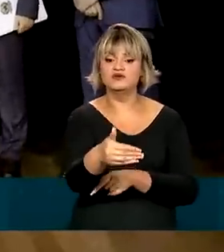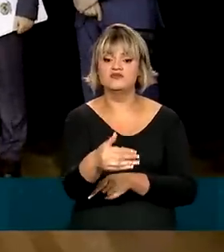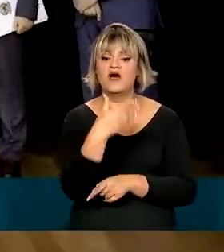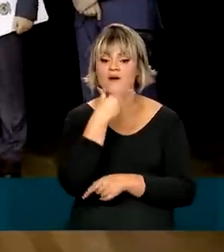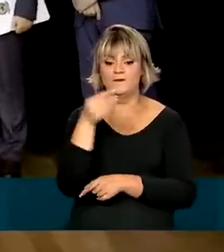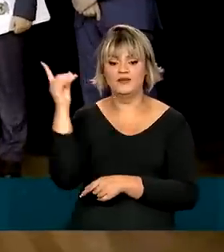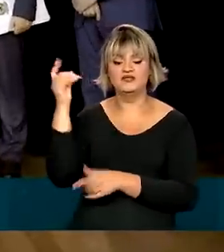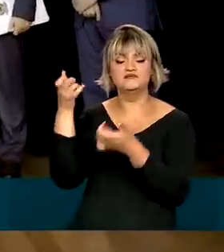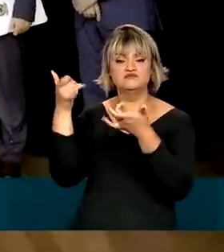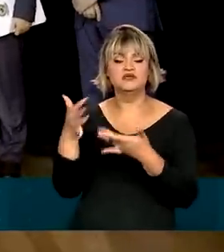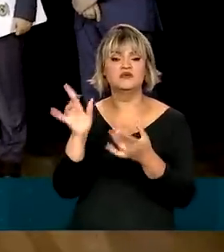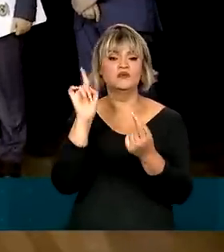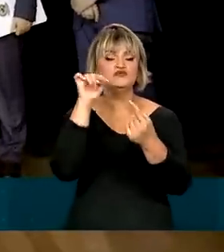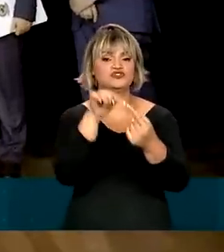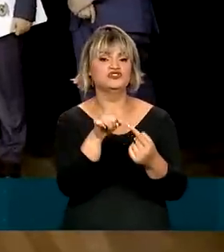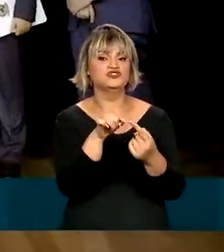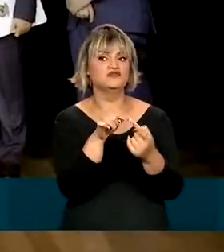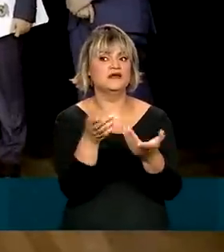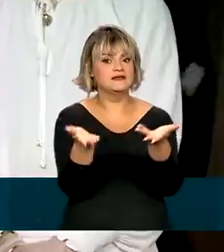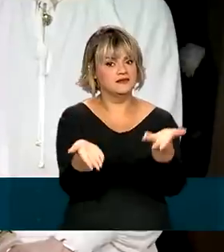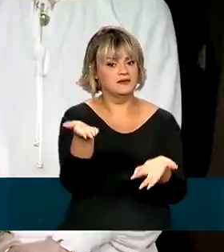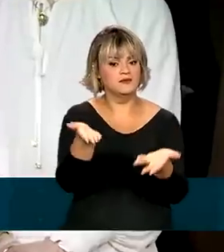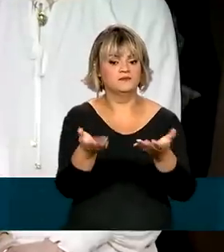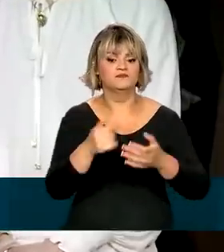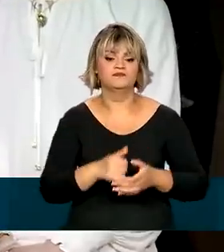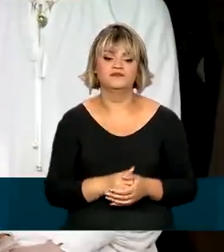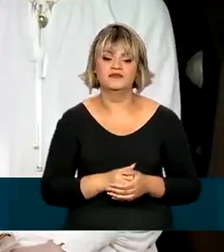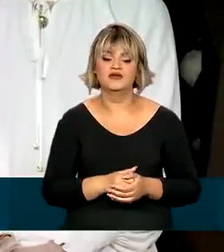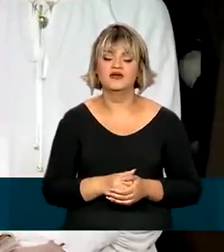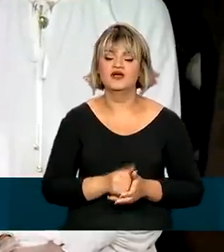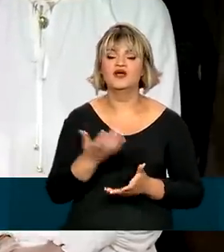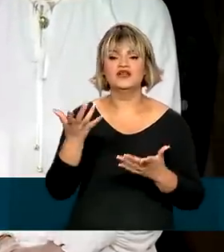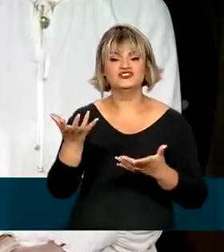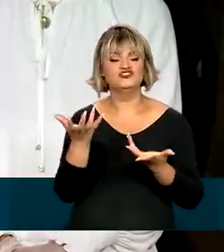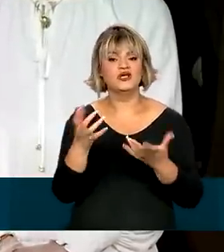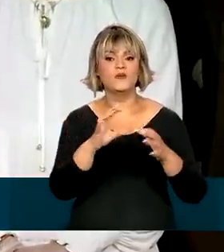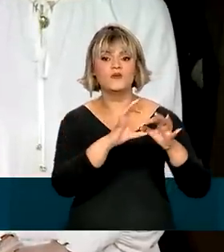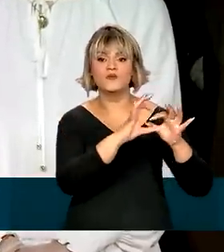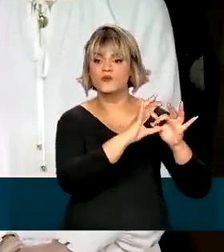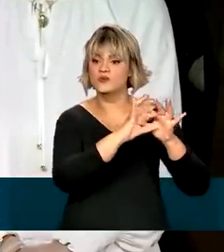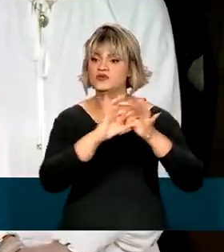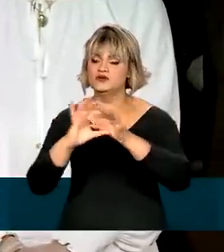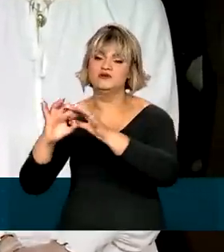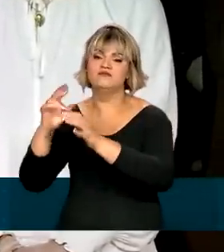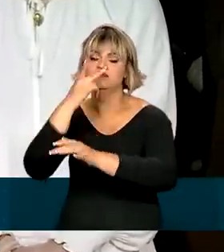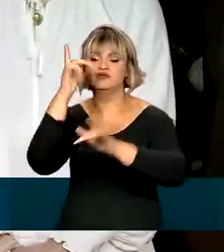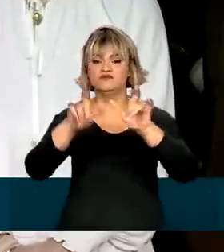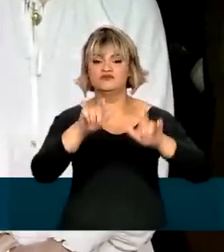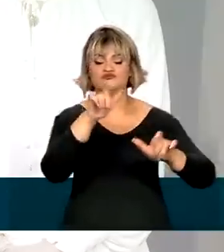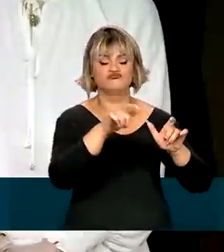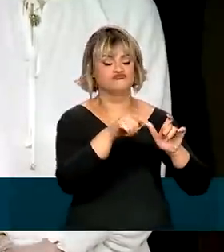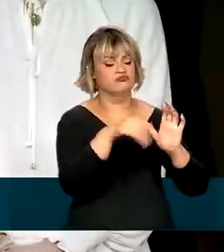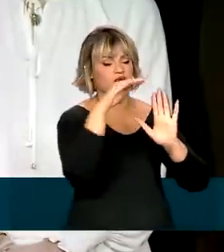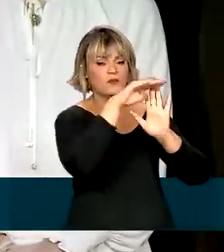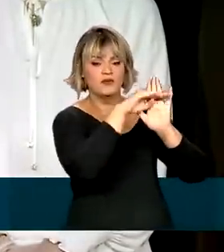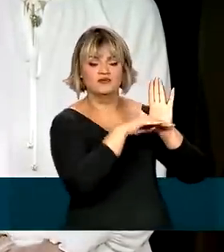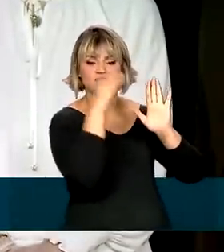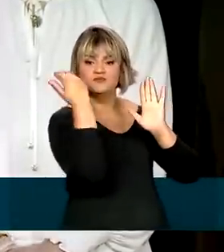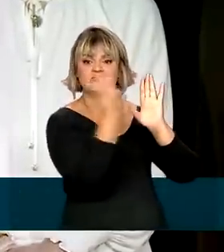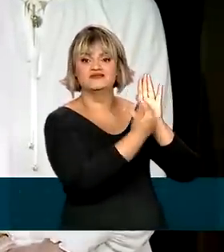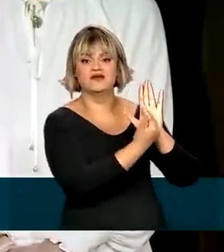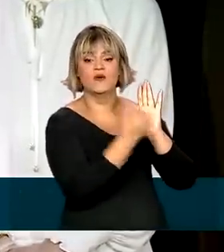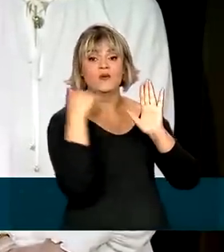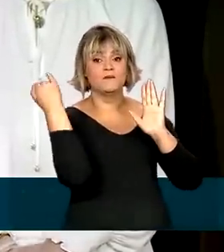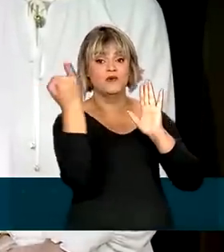Alckmin diz que a meta é buscar um equilíbrio. Nós queremos unir todo mundo, pautado numa agenda. O importante